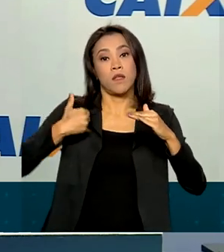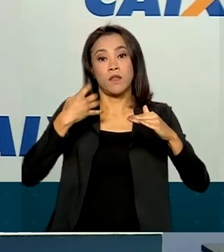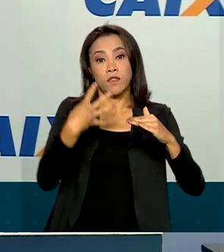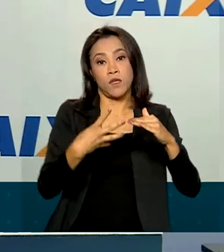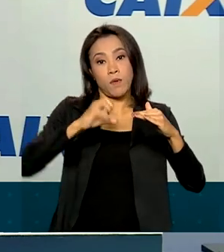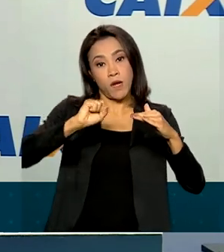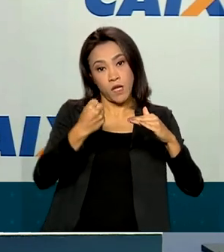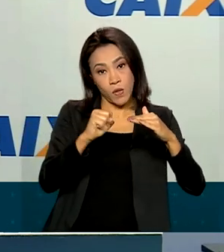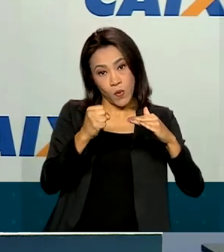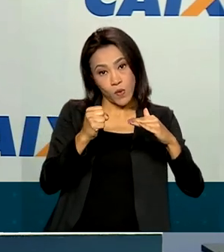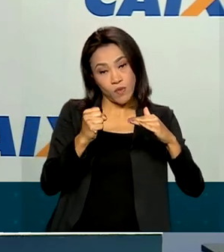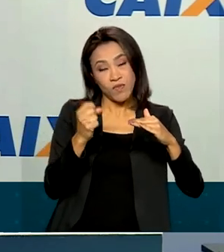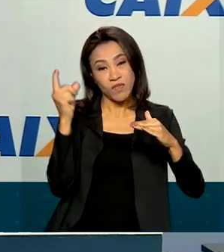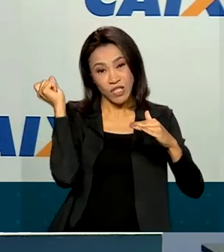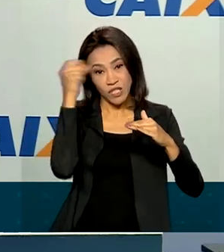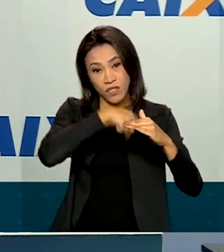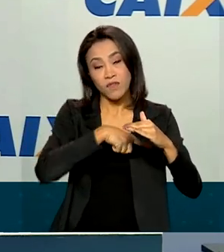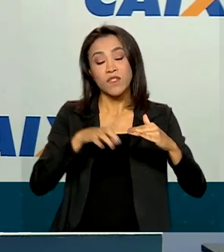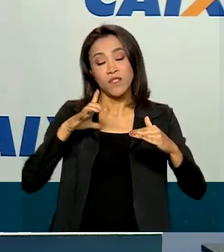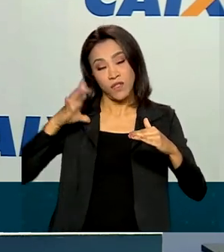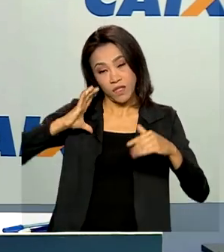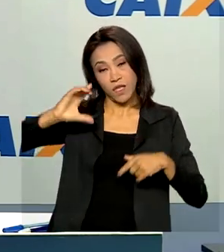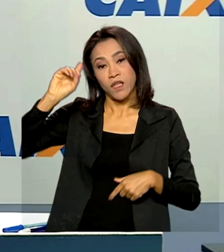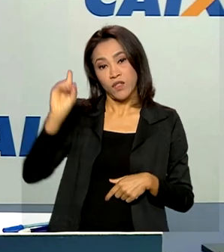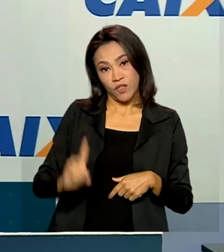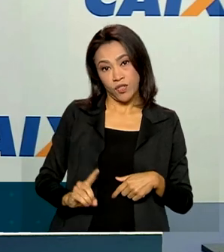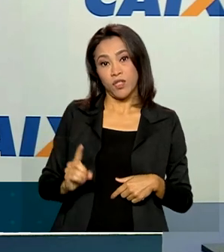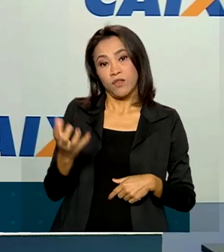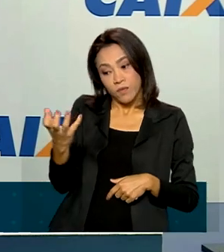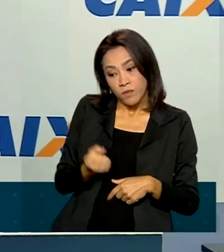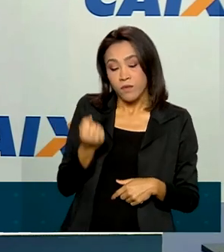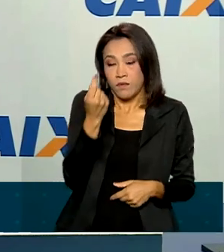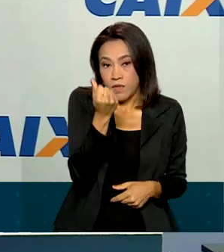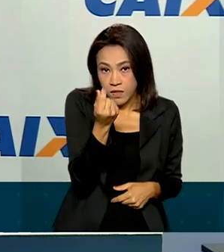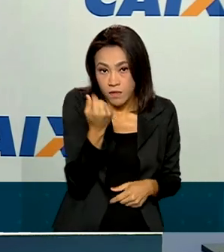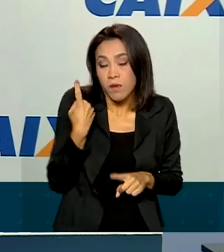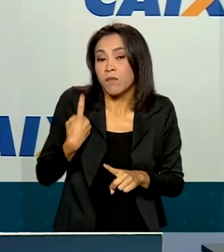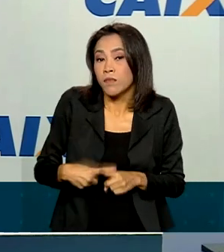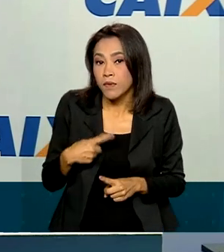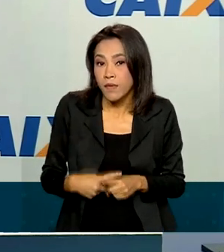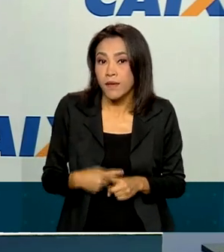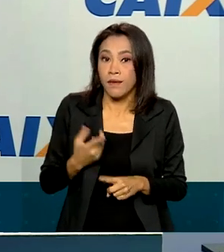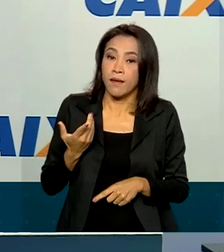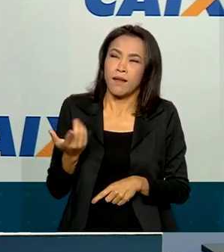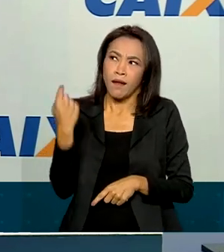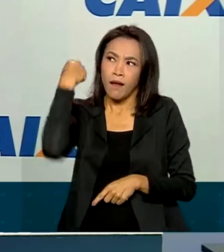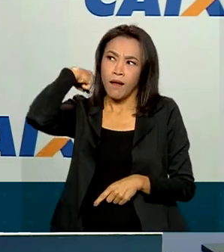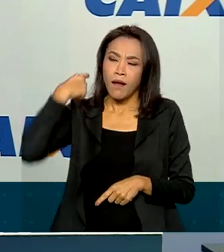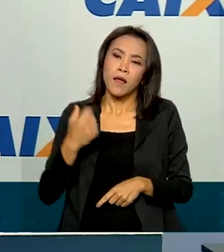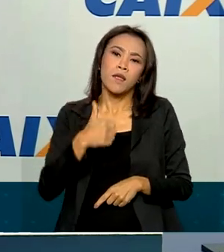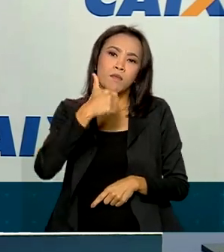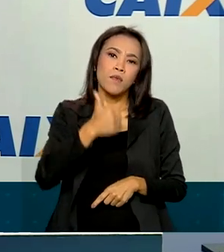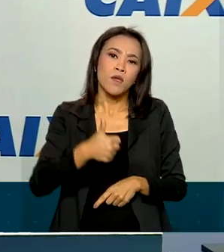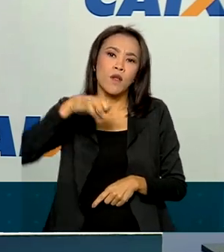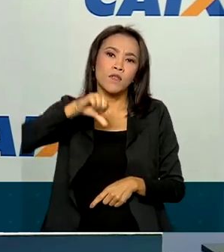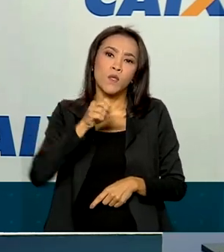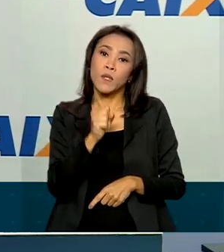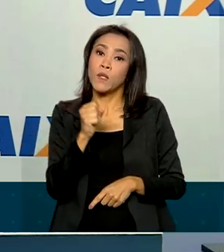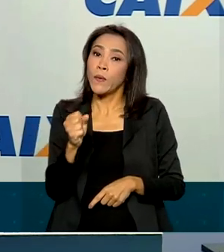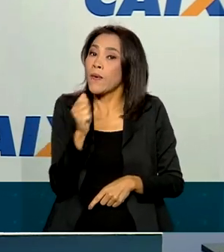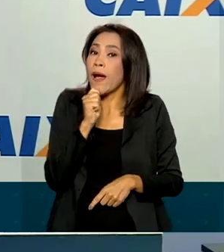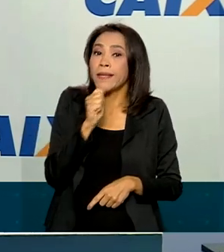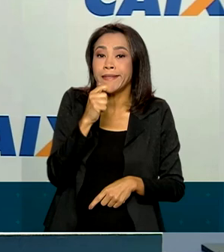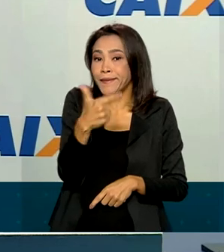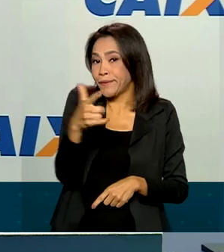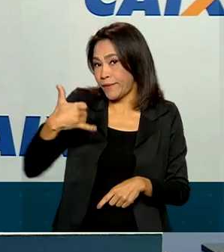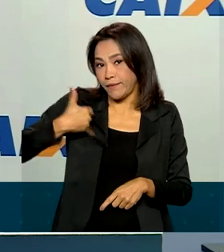dificilmente terão cotas do PIS e do PASEP para receber. Porque lá em 88 ainda não tinha idade para entrar